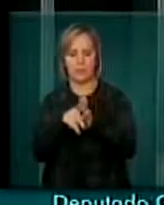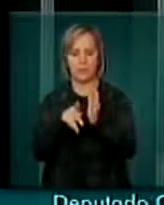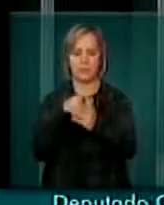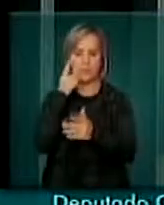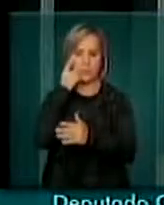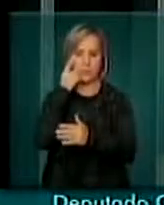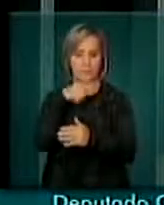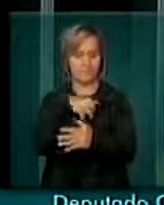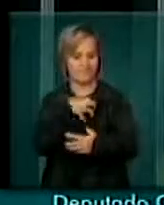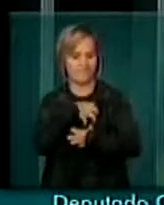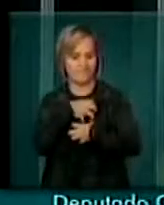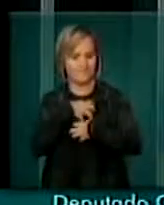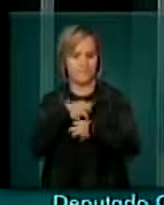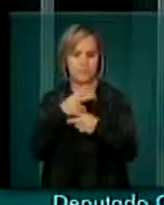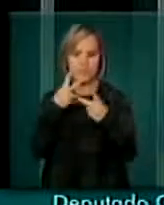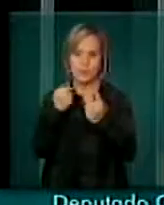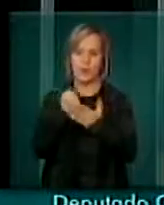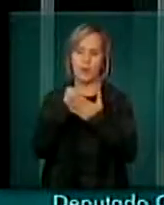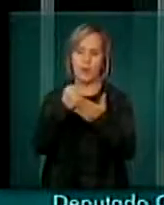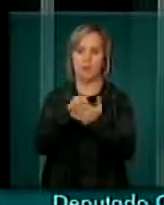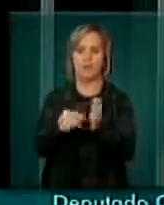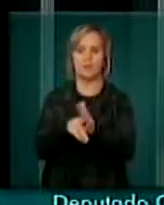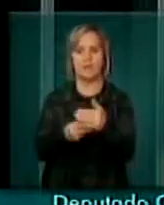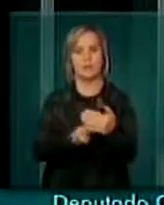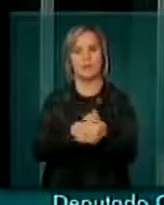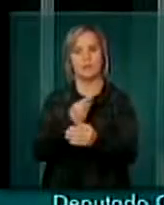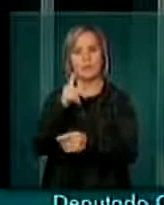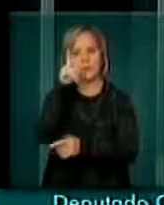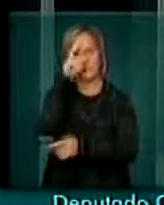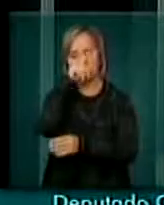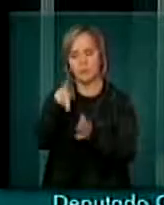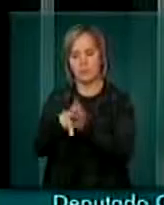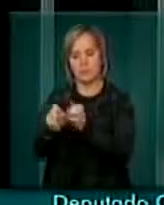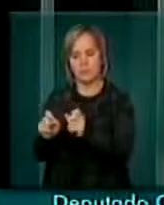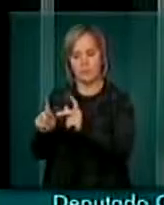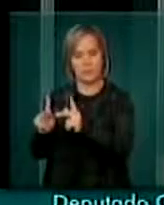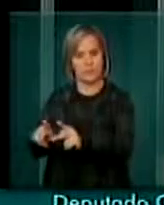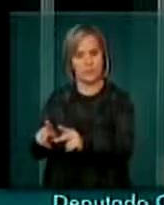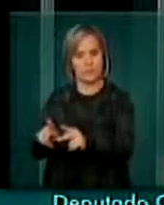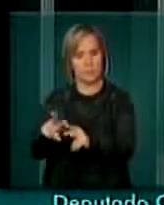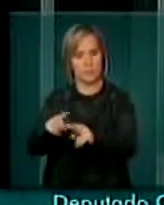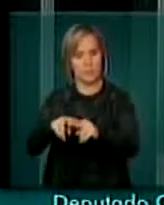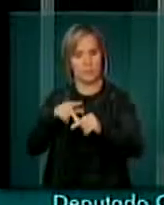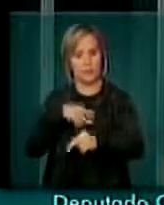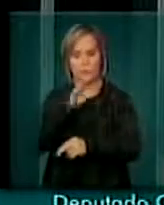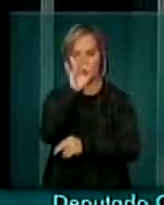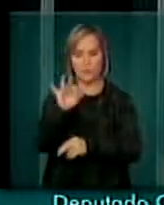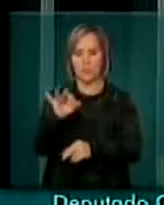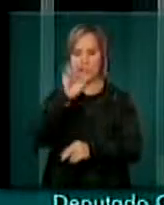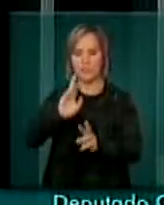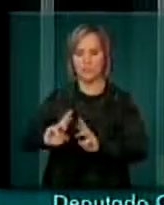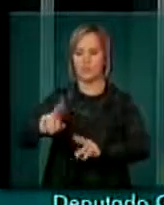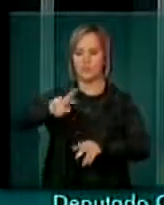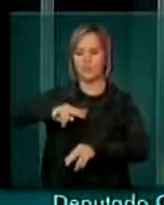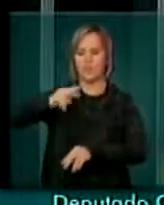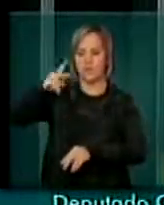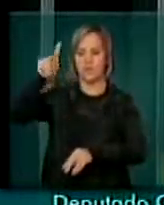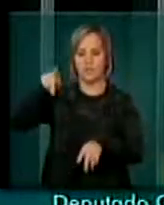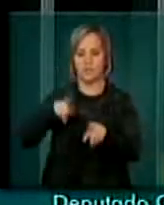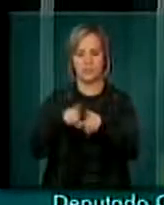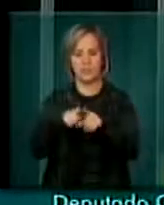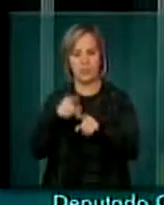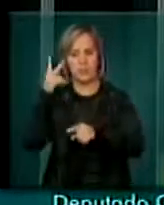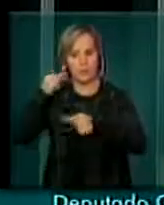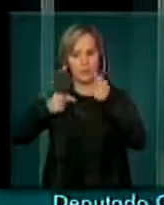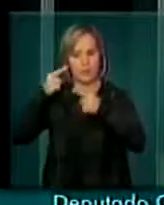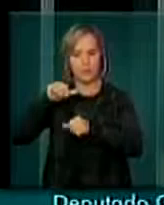sensíveis à questão da dificuldade que vivem os aposentados exatamente em função de índice diferenciado de reajuste e à política de